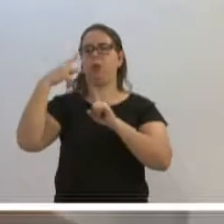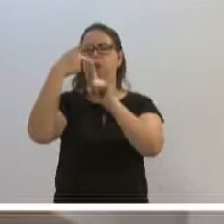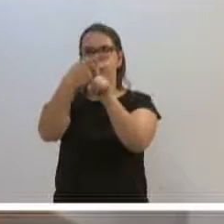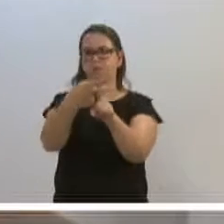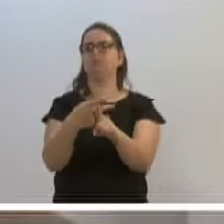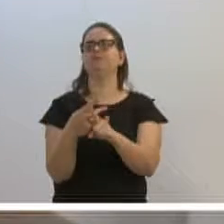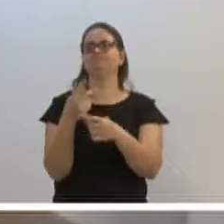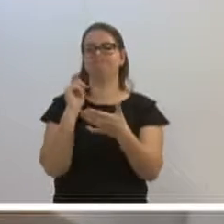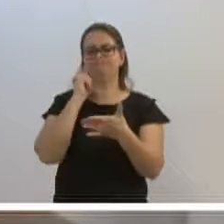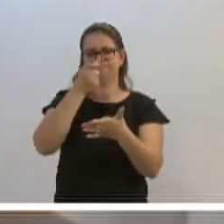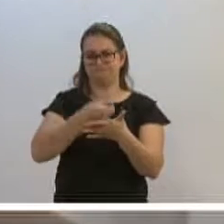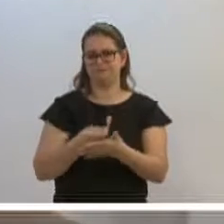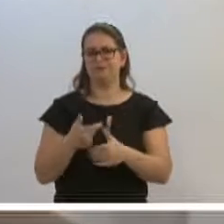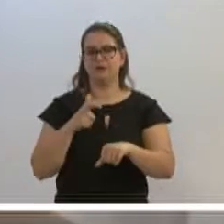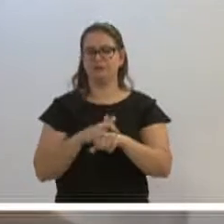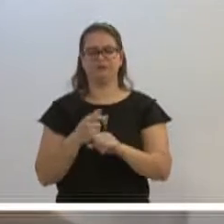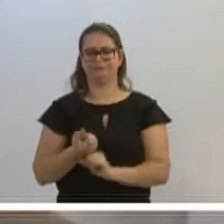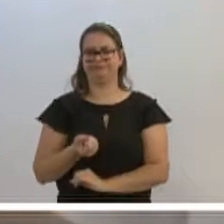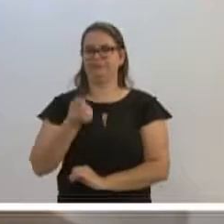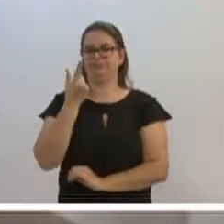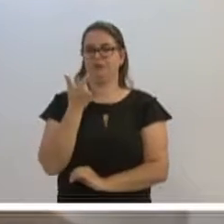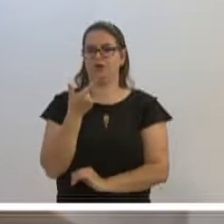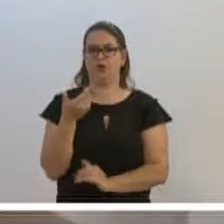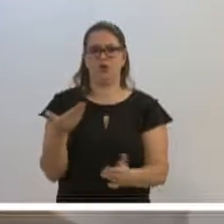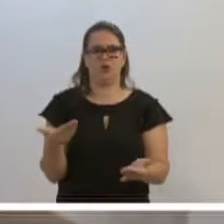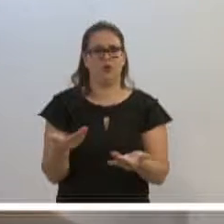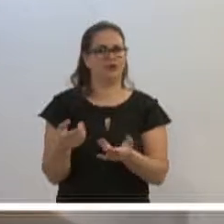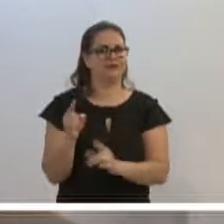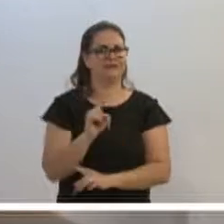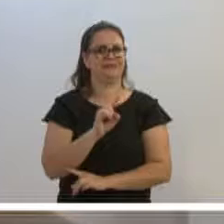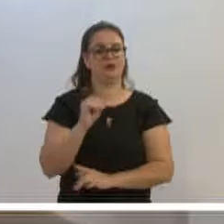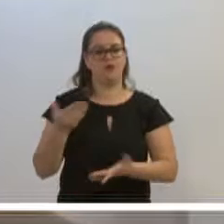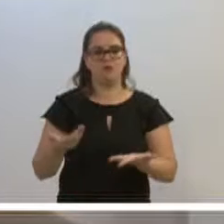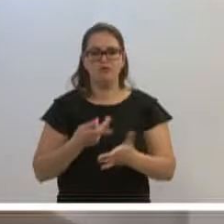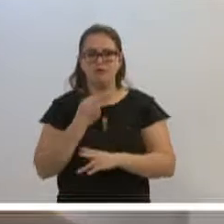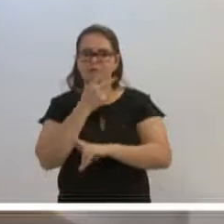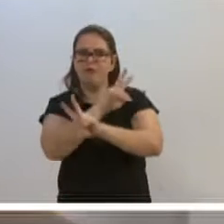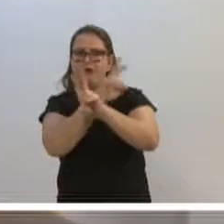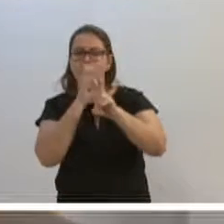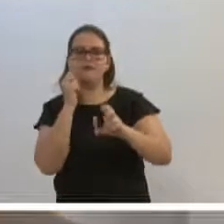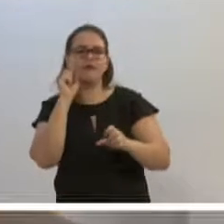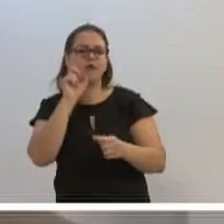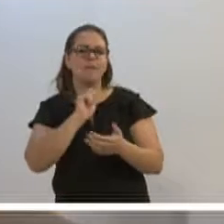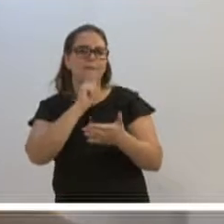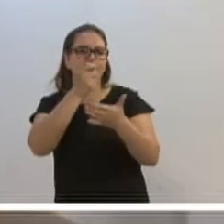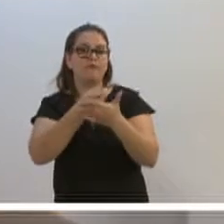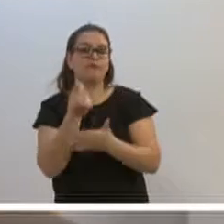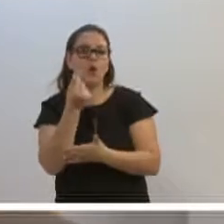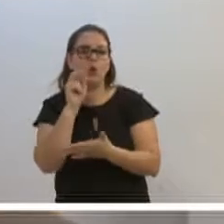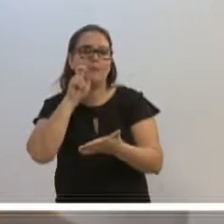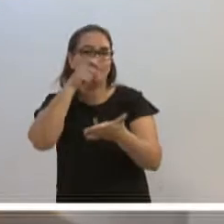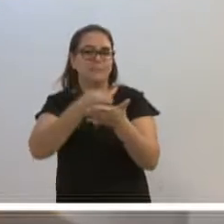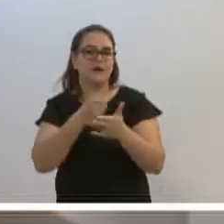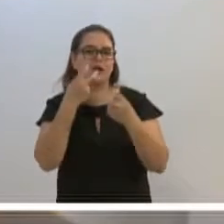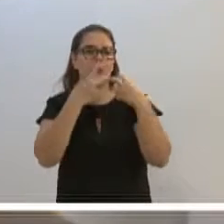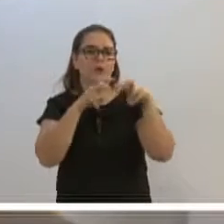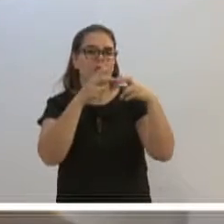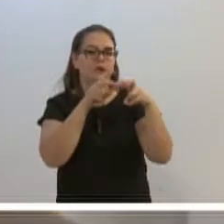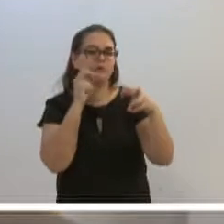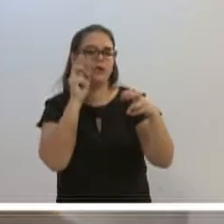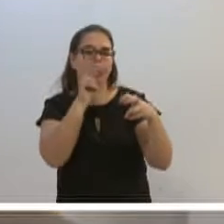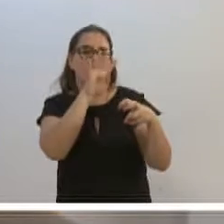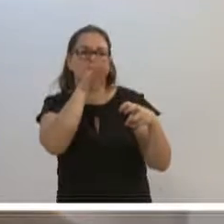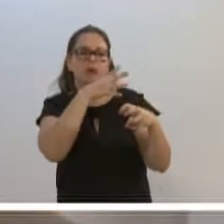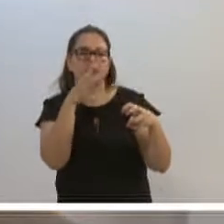tudo que tinha que ser feito de forma esquisita. Hoje, não. Hoje, quando se fala em revisão tarifária, quando se fala em planilha, vereador Caminha, não